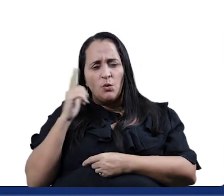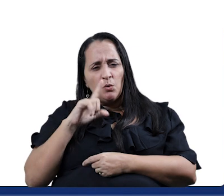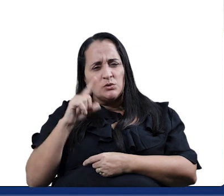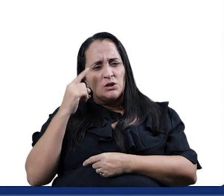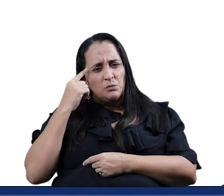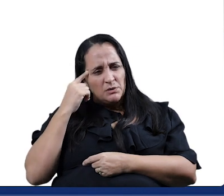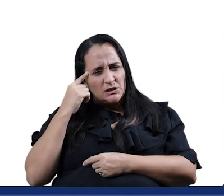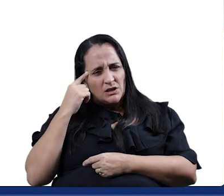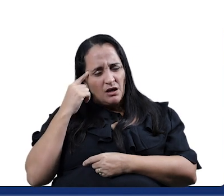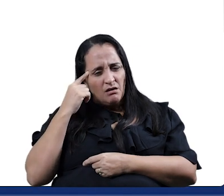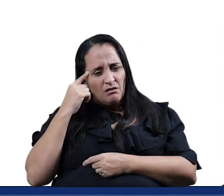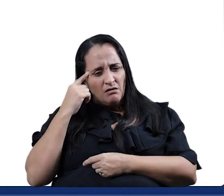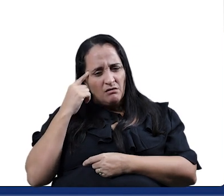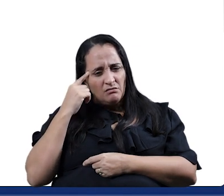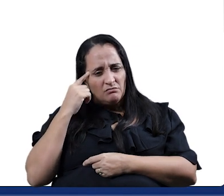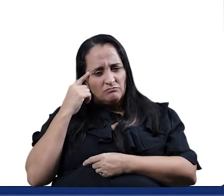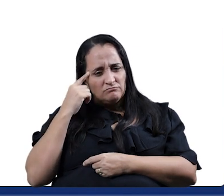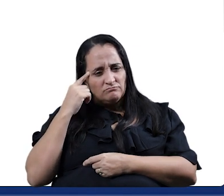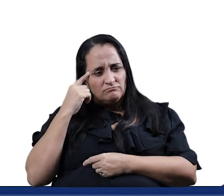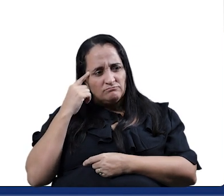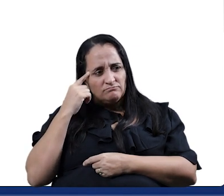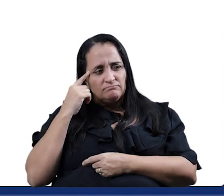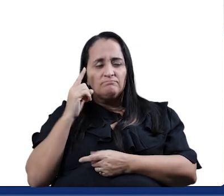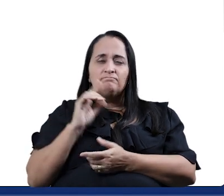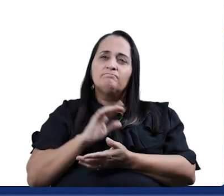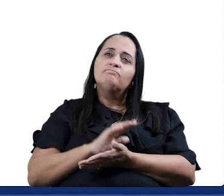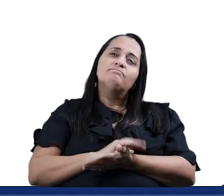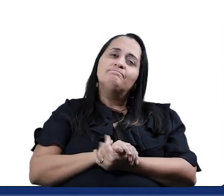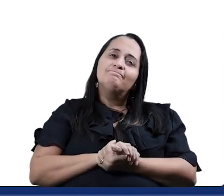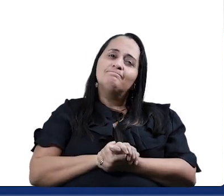Conseguiram pensar em alguma coisa que rima com vidro?